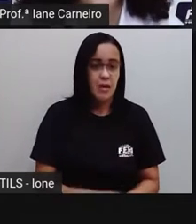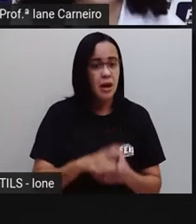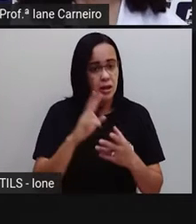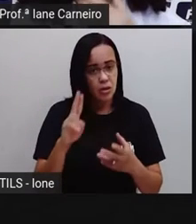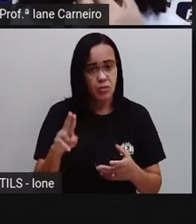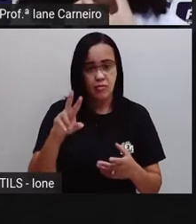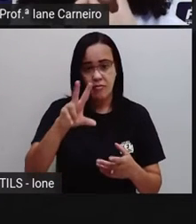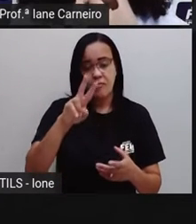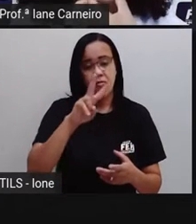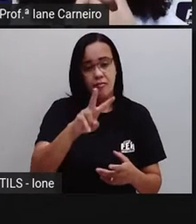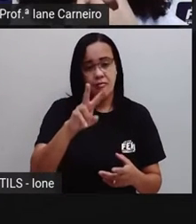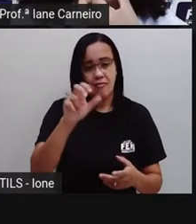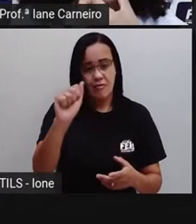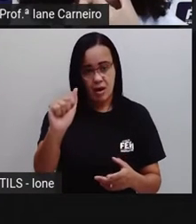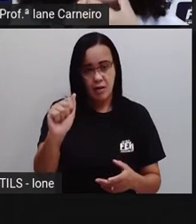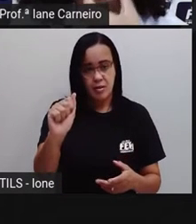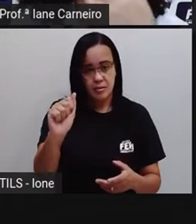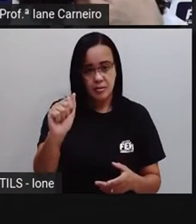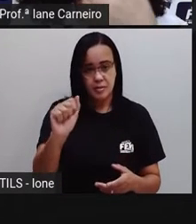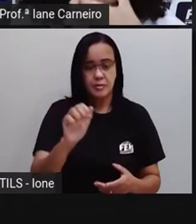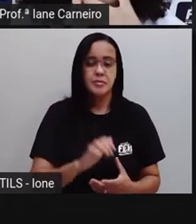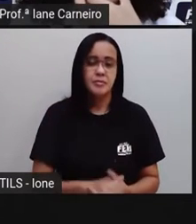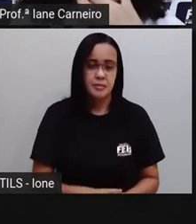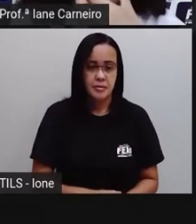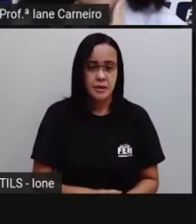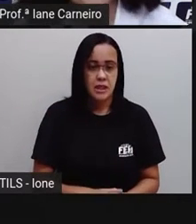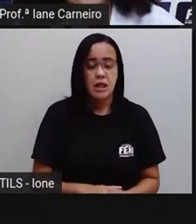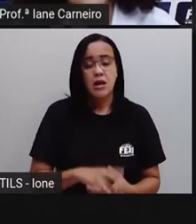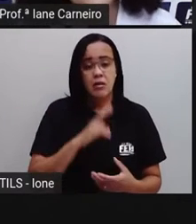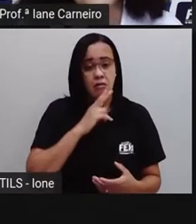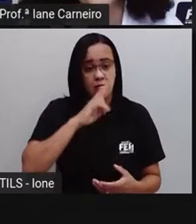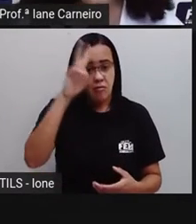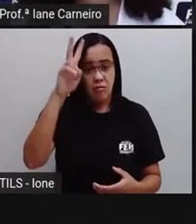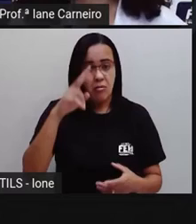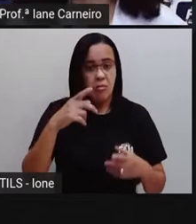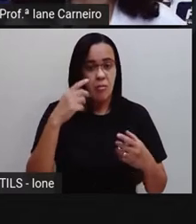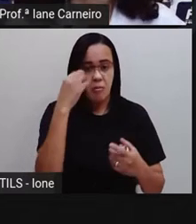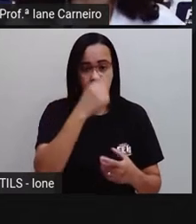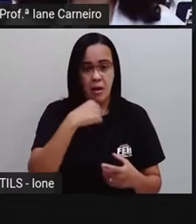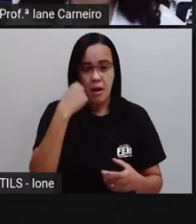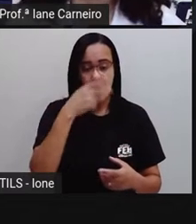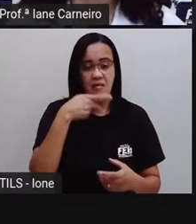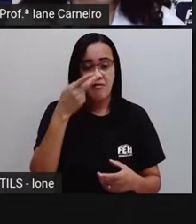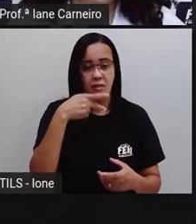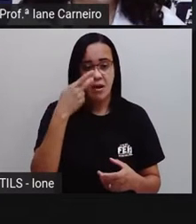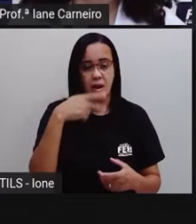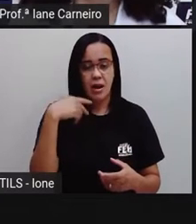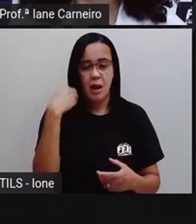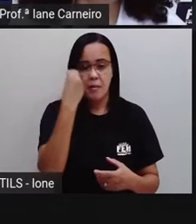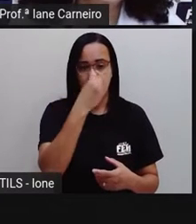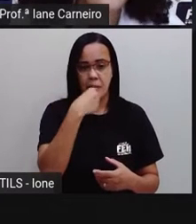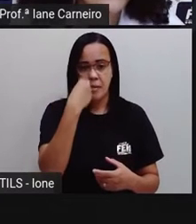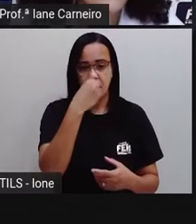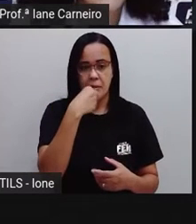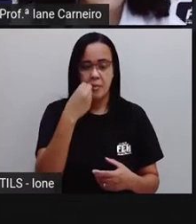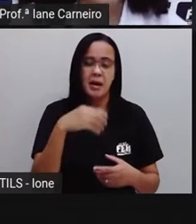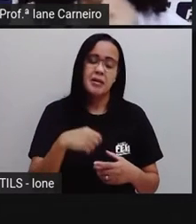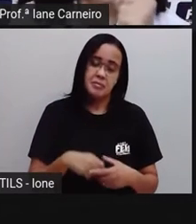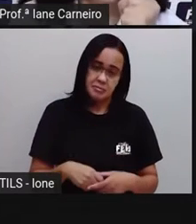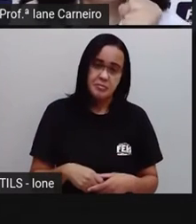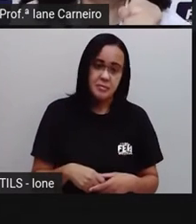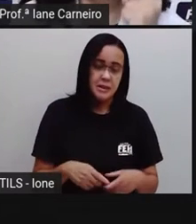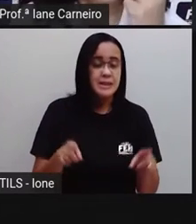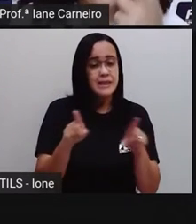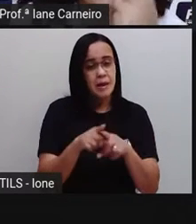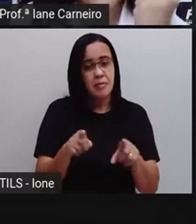Vá. A gente faz uma força aqui do dente com o lábio inferior. Quando eu falo, por exemplo, Vinte, né? É